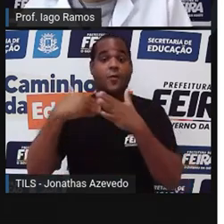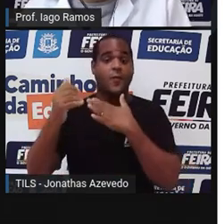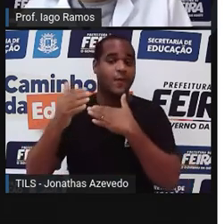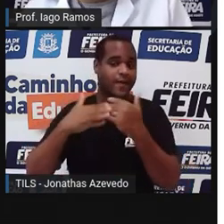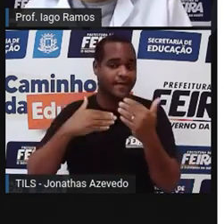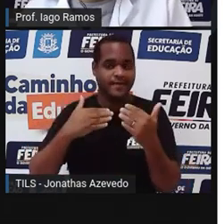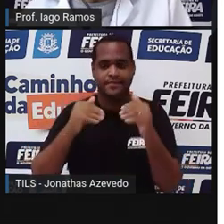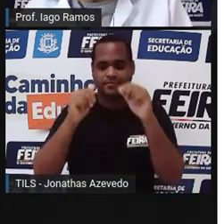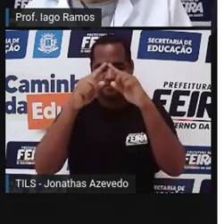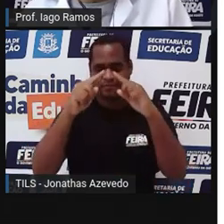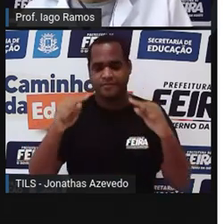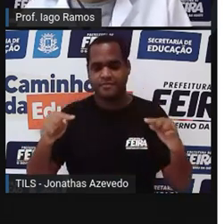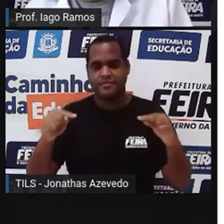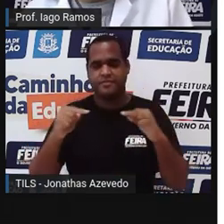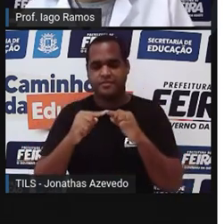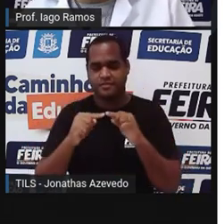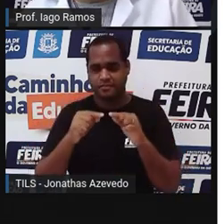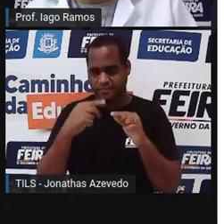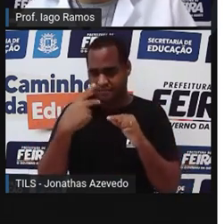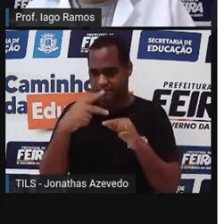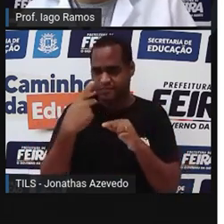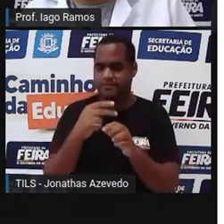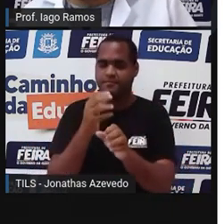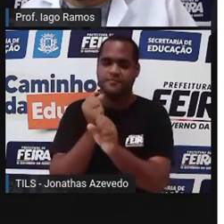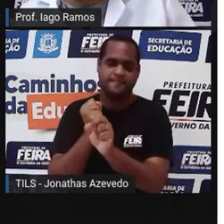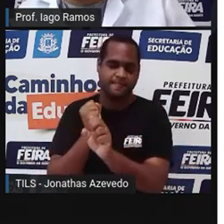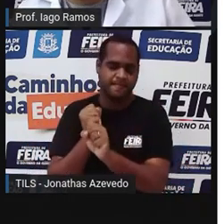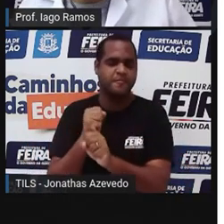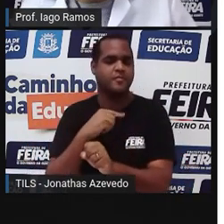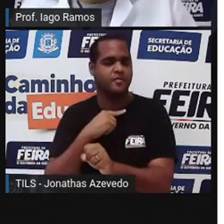você vai calcular a área dessa forma.